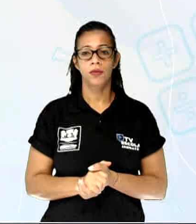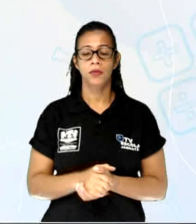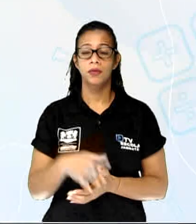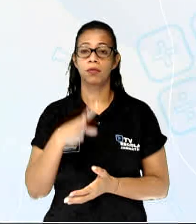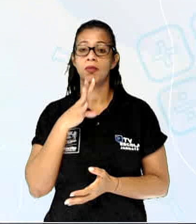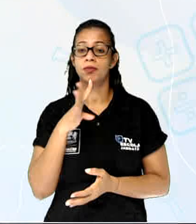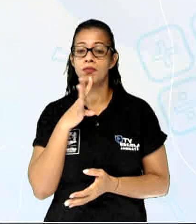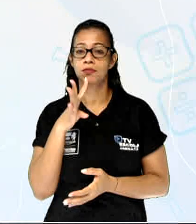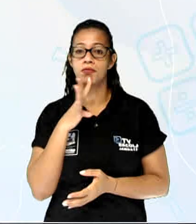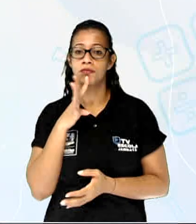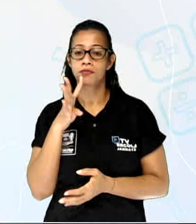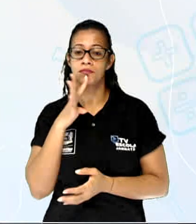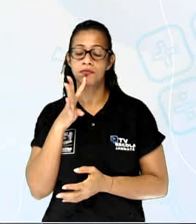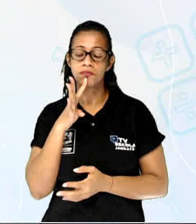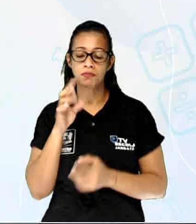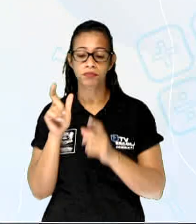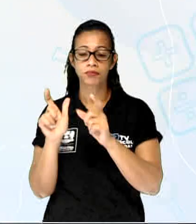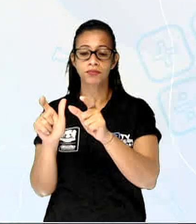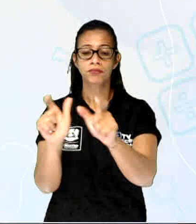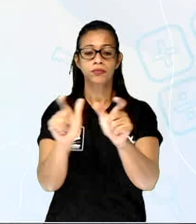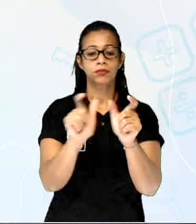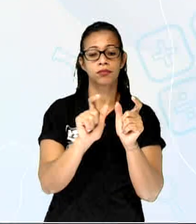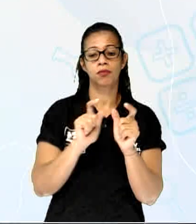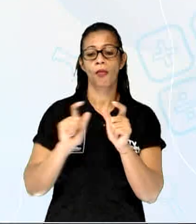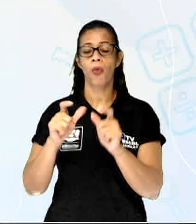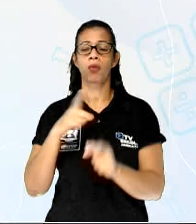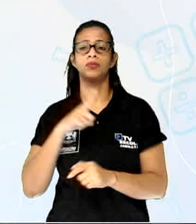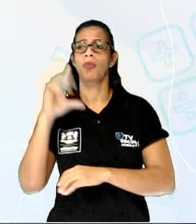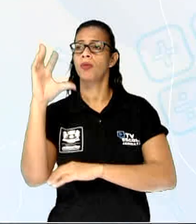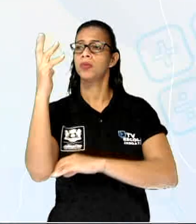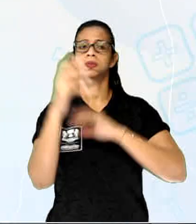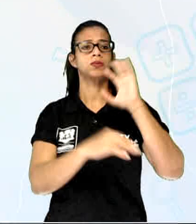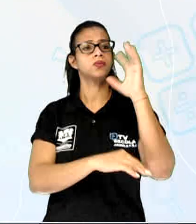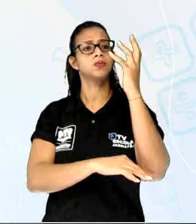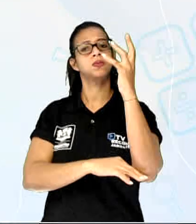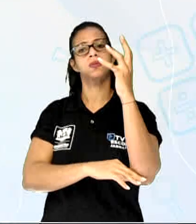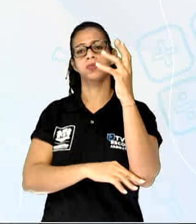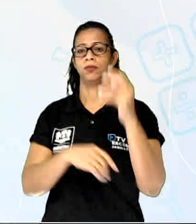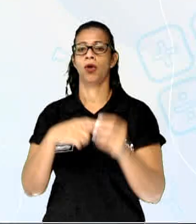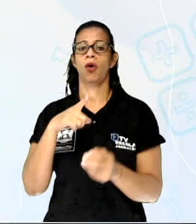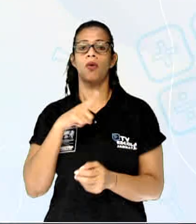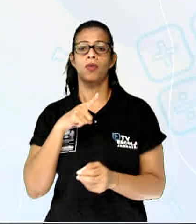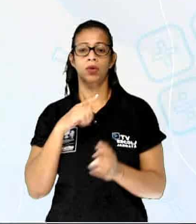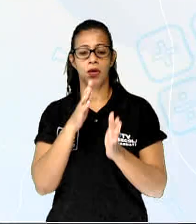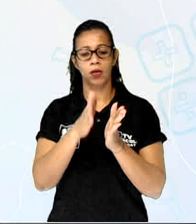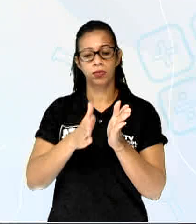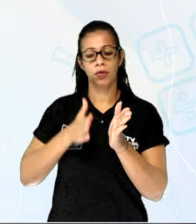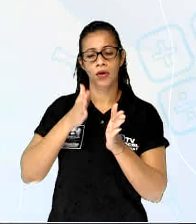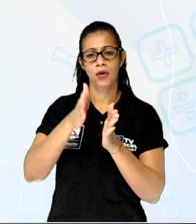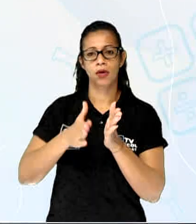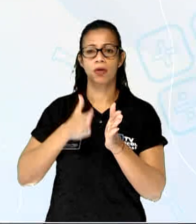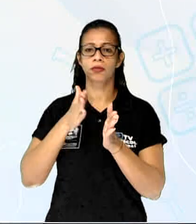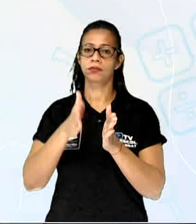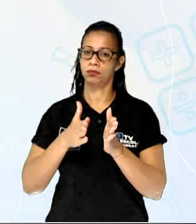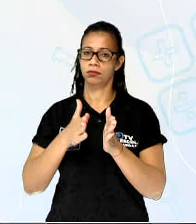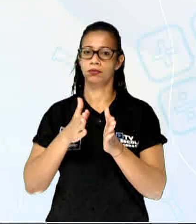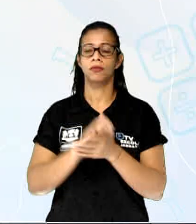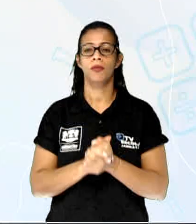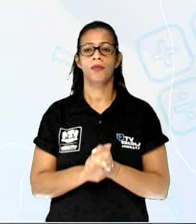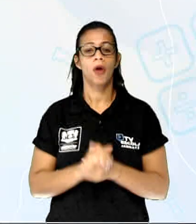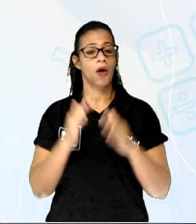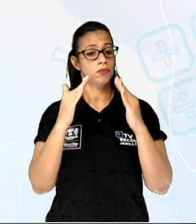verdes, onde tem monumentos históricos, onde tem estações de trem, de metrô, áreas residenciais,